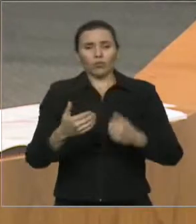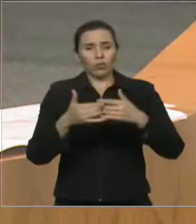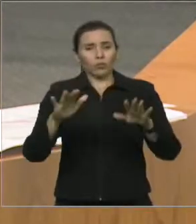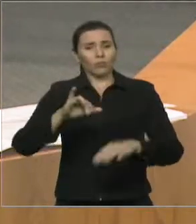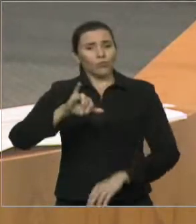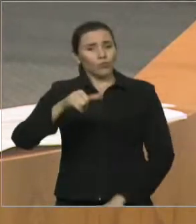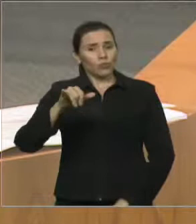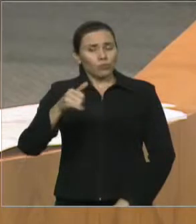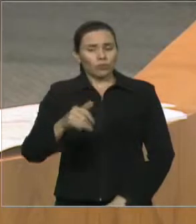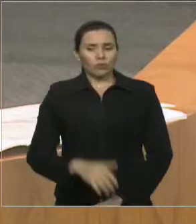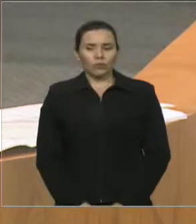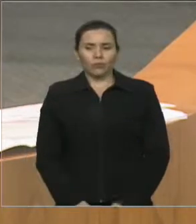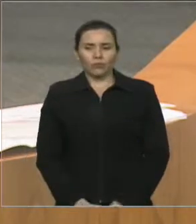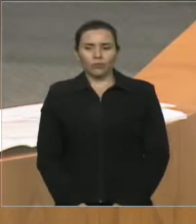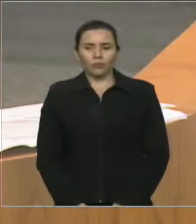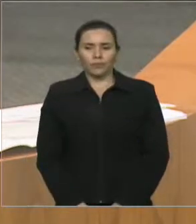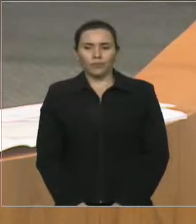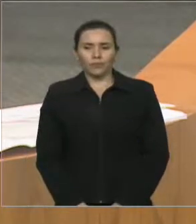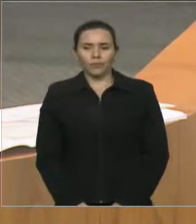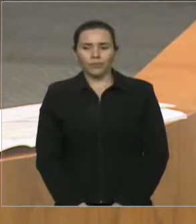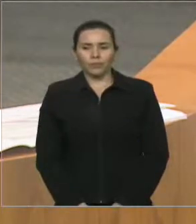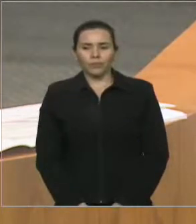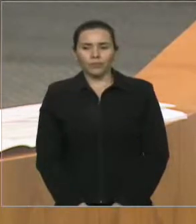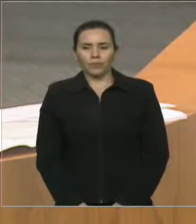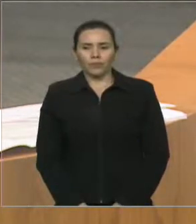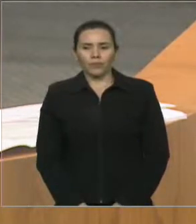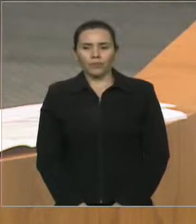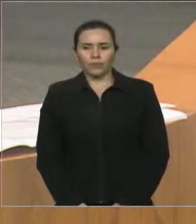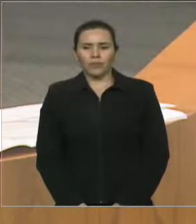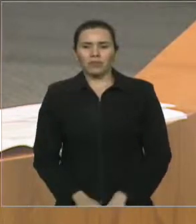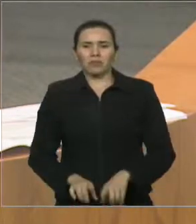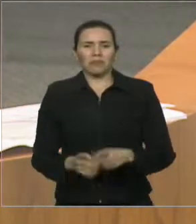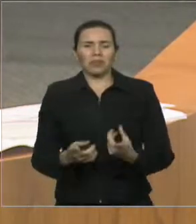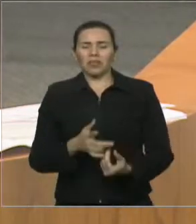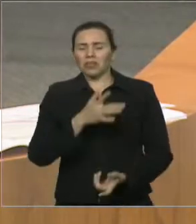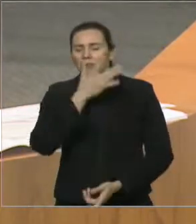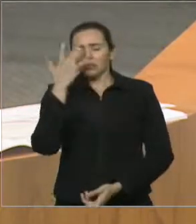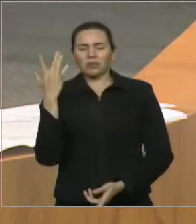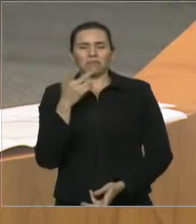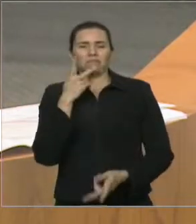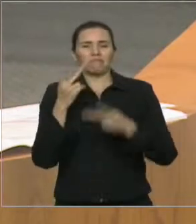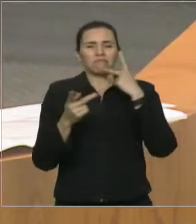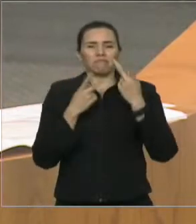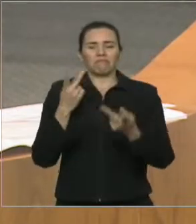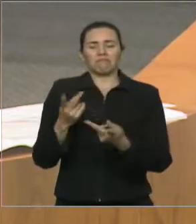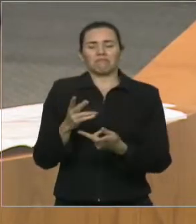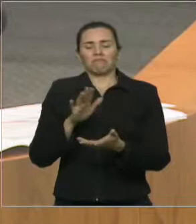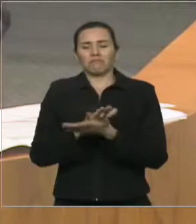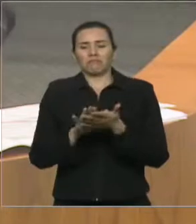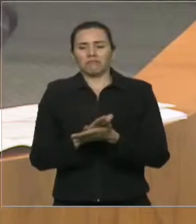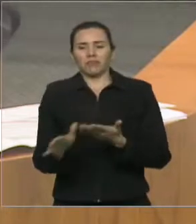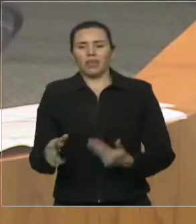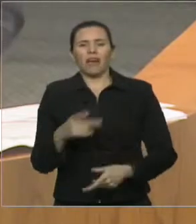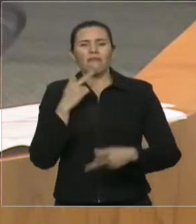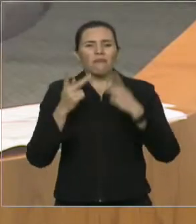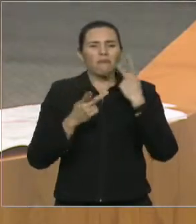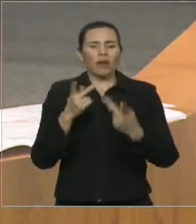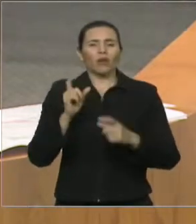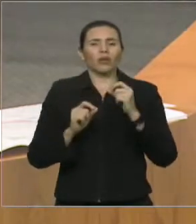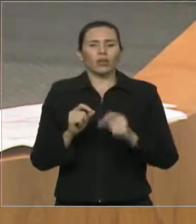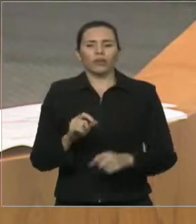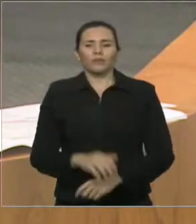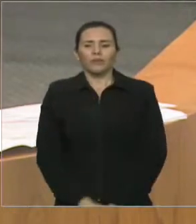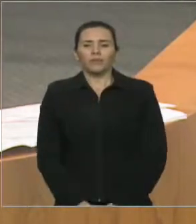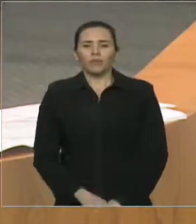um corolário de ignorância em relação a isso. E diz aqui que foram os bueiros, que